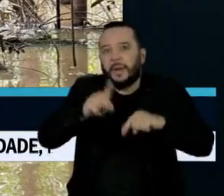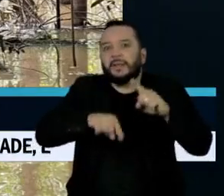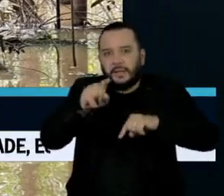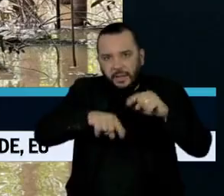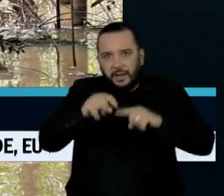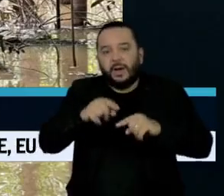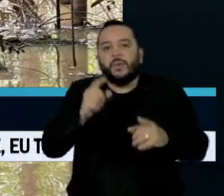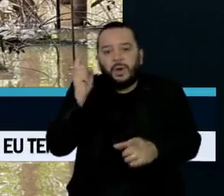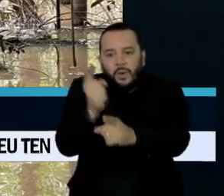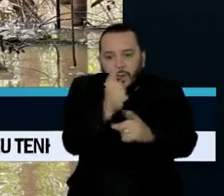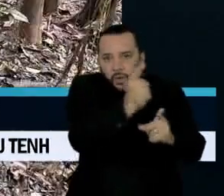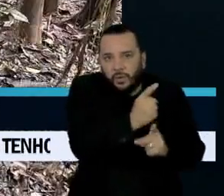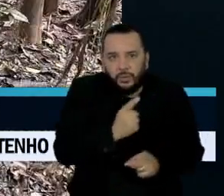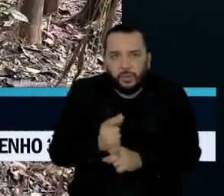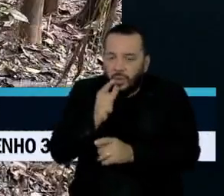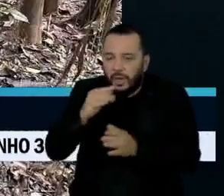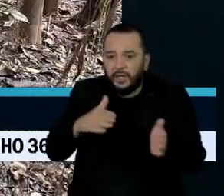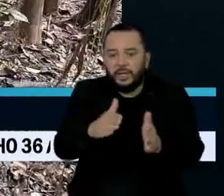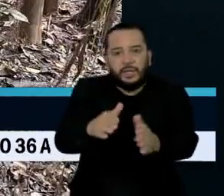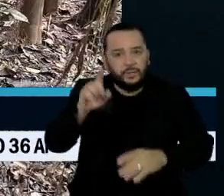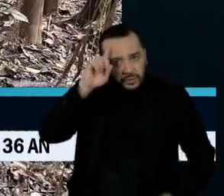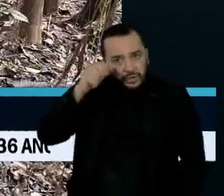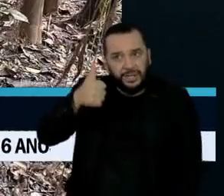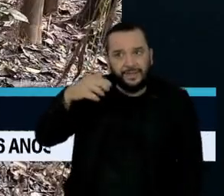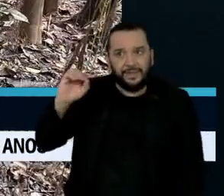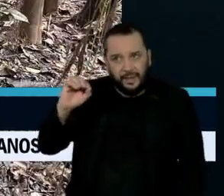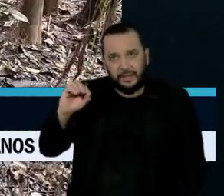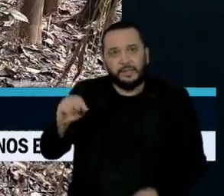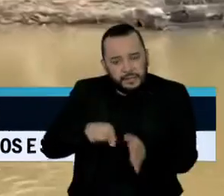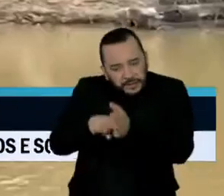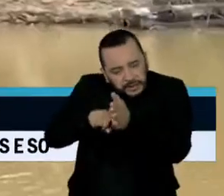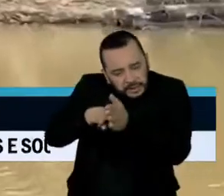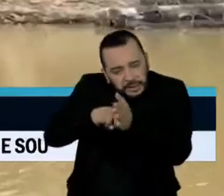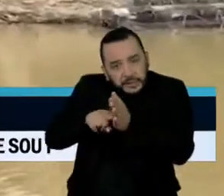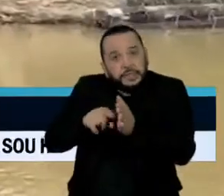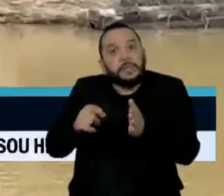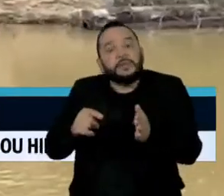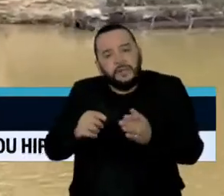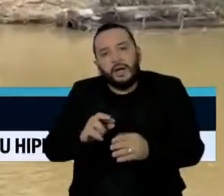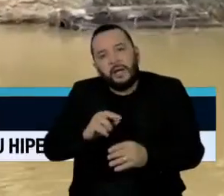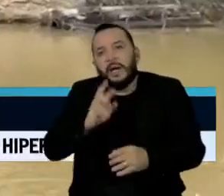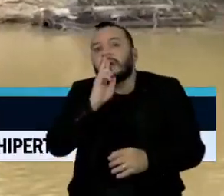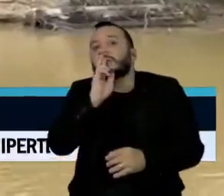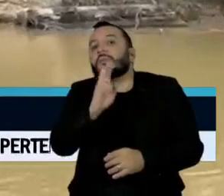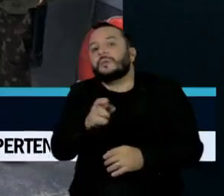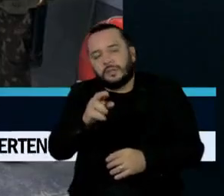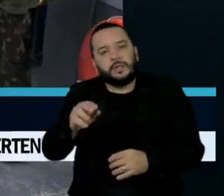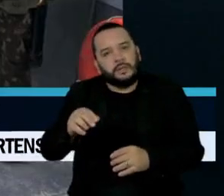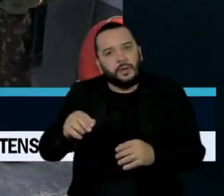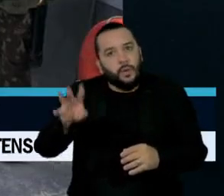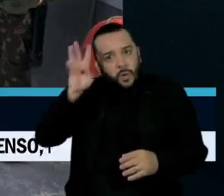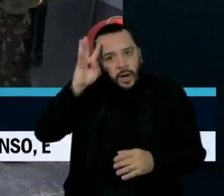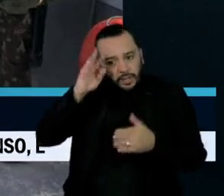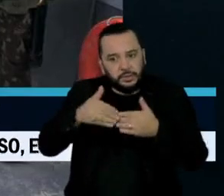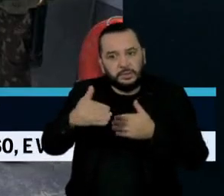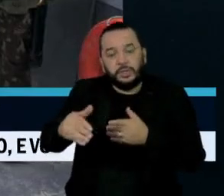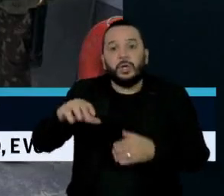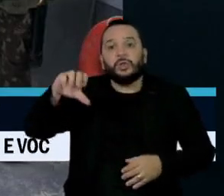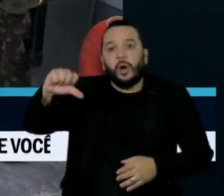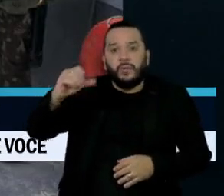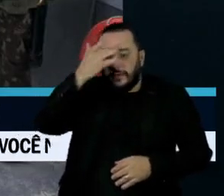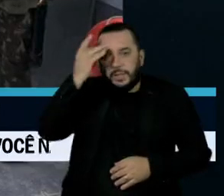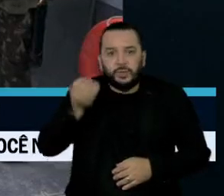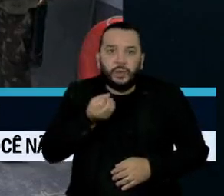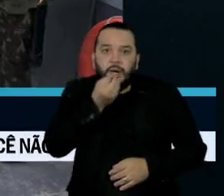em um rio no último dia 10, deve ser divulgado nesta quarta. Nove pessoas já foram ouvidas, a maior parte na